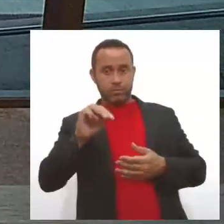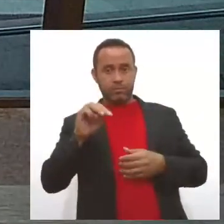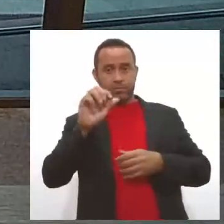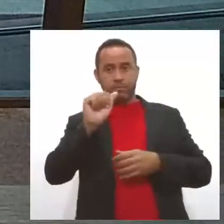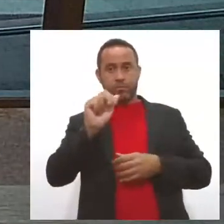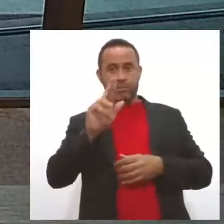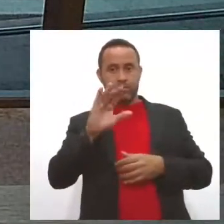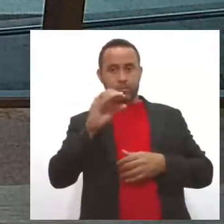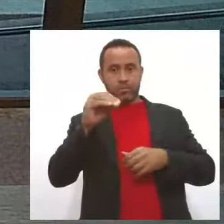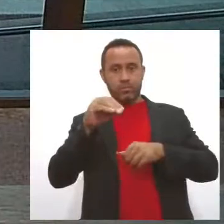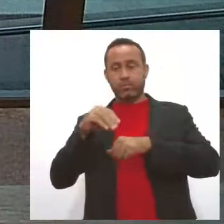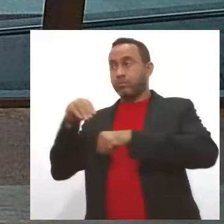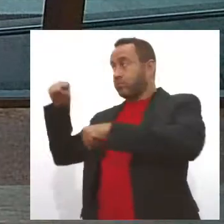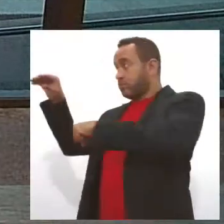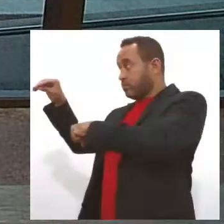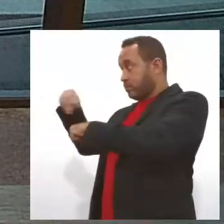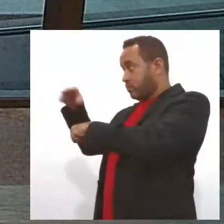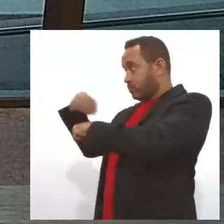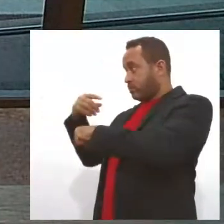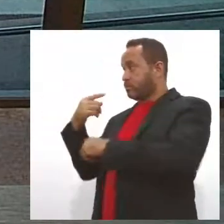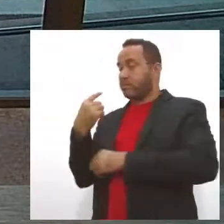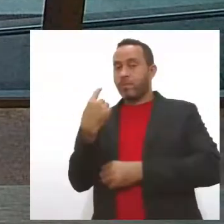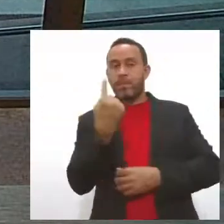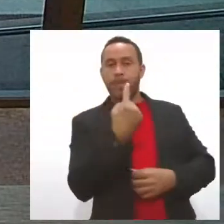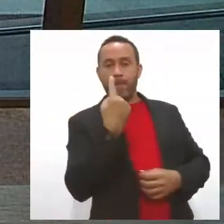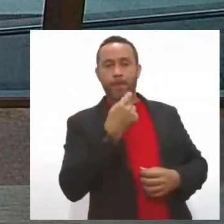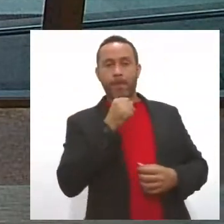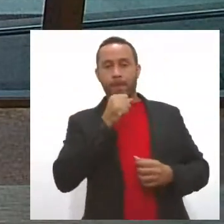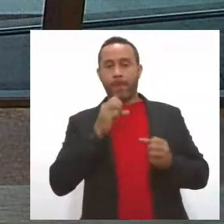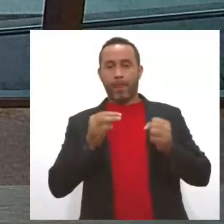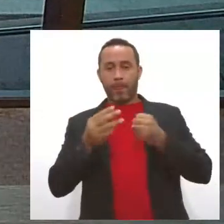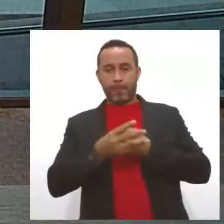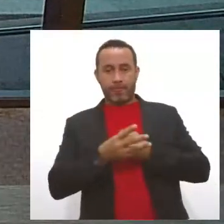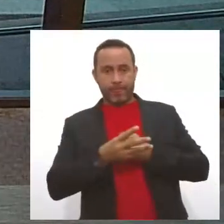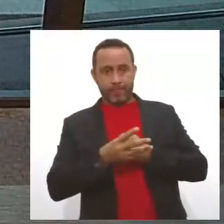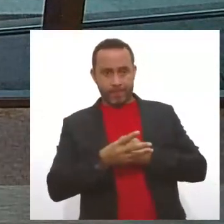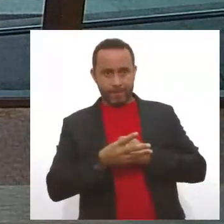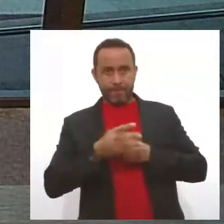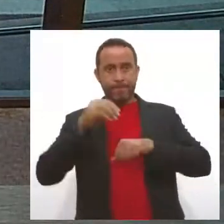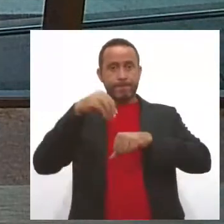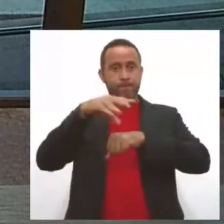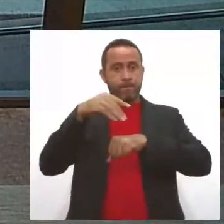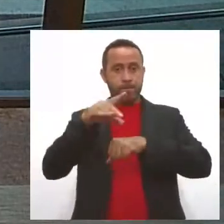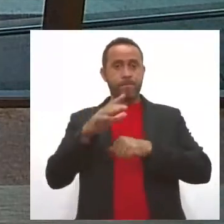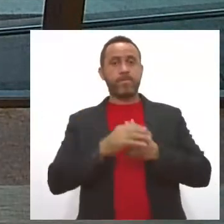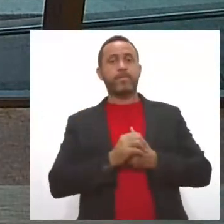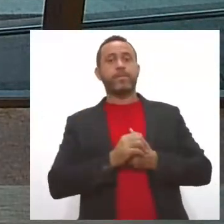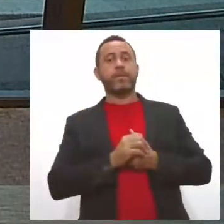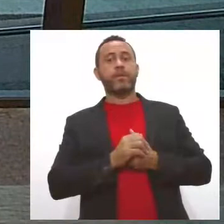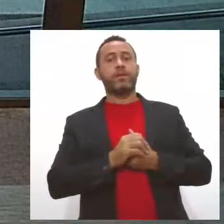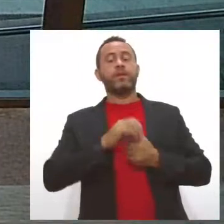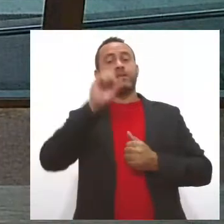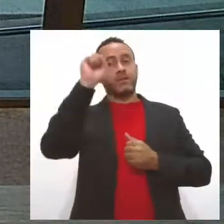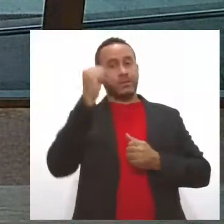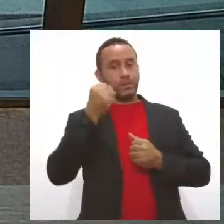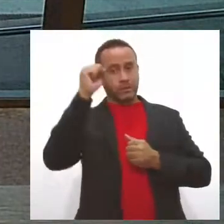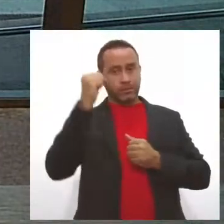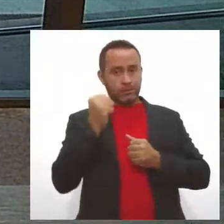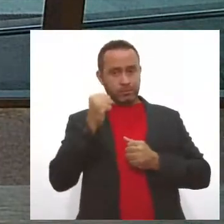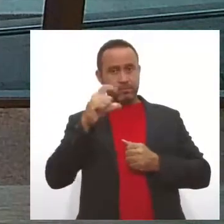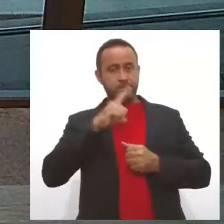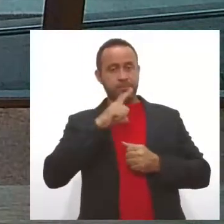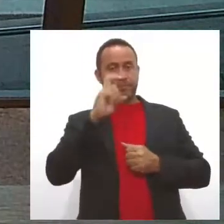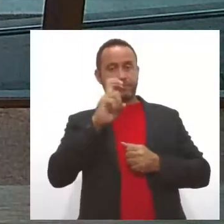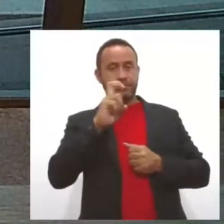Menezes, ela traz informações para a gente no Jornal da LES, e eu estava vendo a informação, Arícia Menezes, que Sergipe registrou cinco